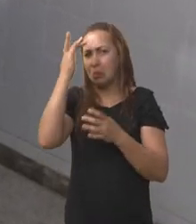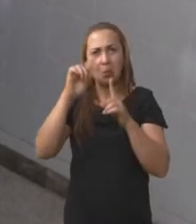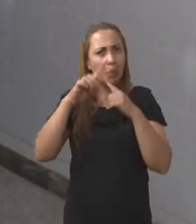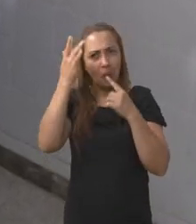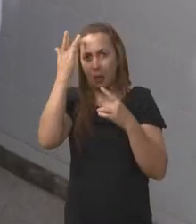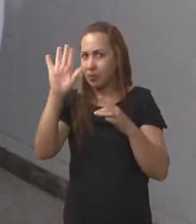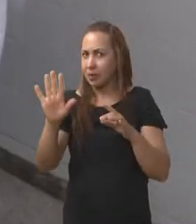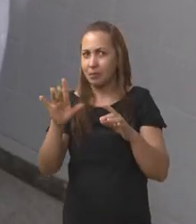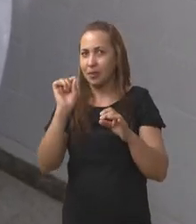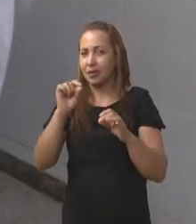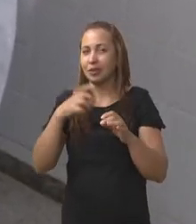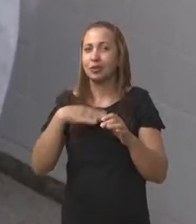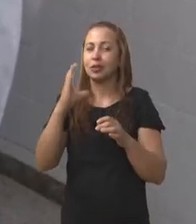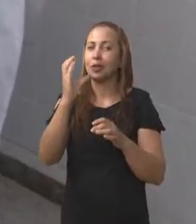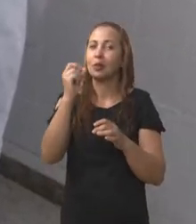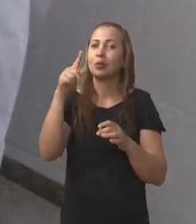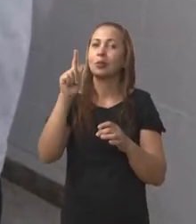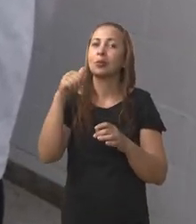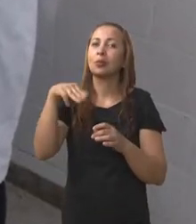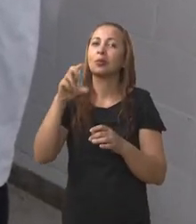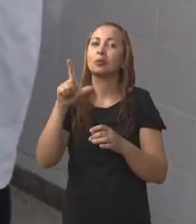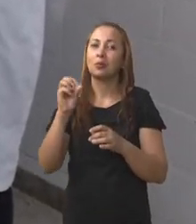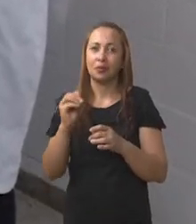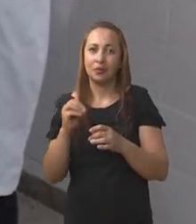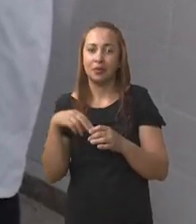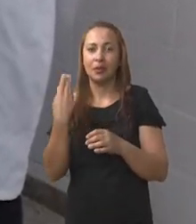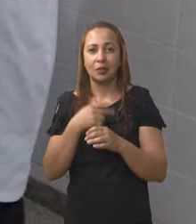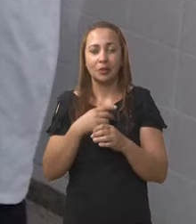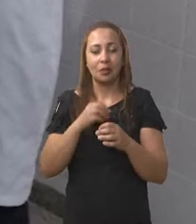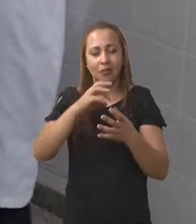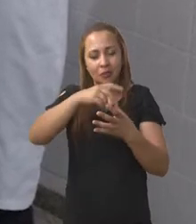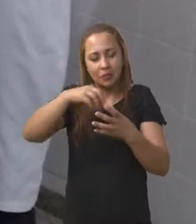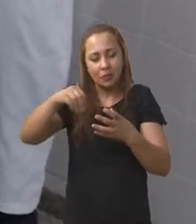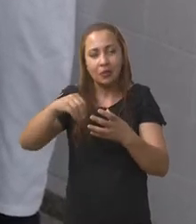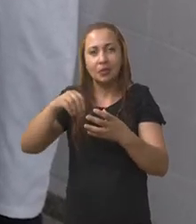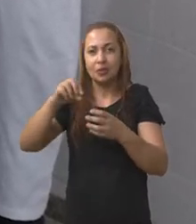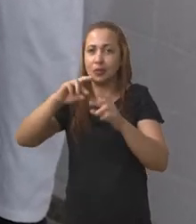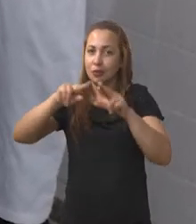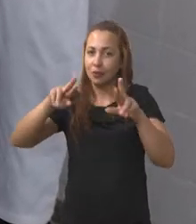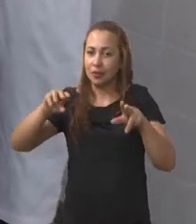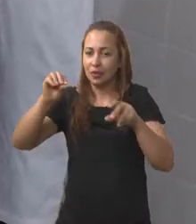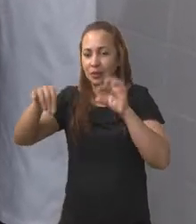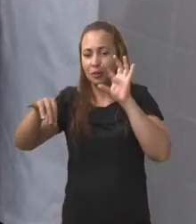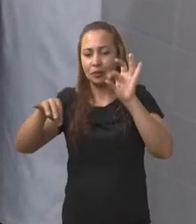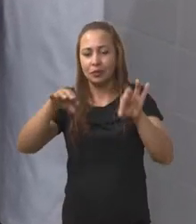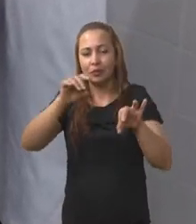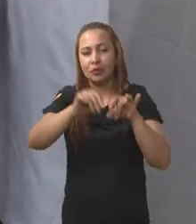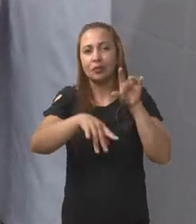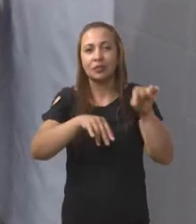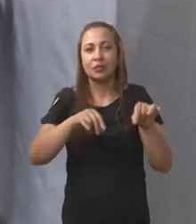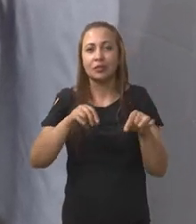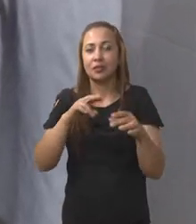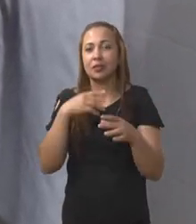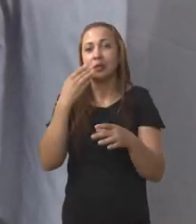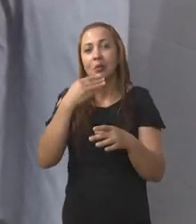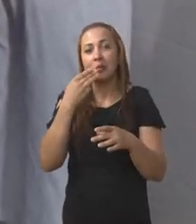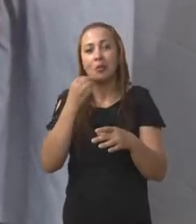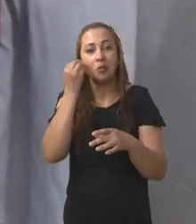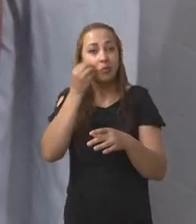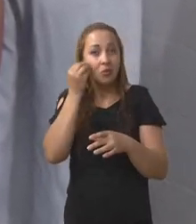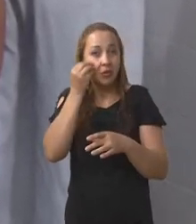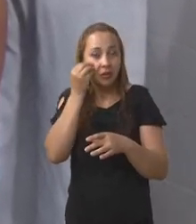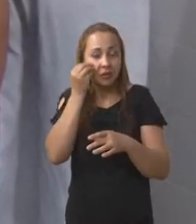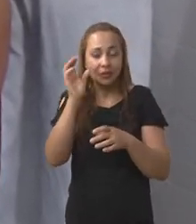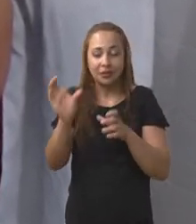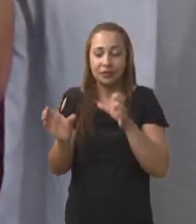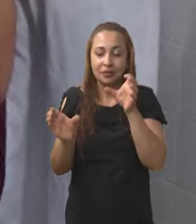ali a gente tinha concentração de cogumelo. Então, a gente colocou diferentes concentrações e uma amostra, foram